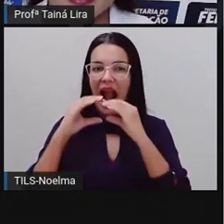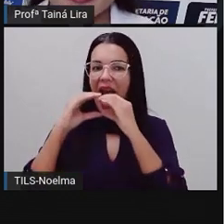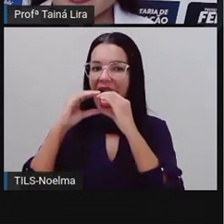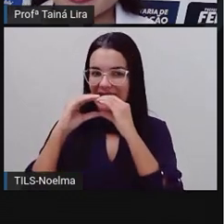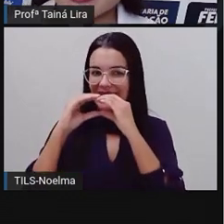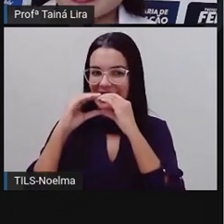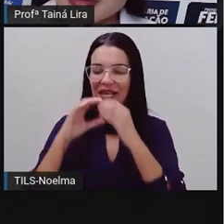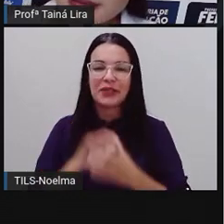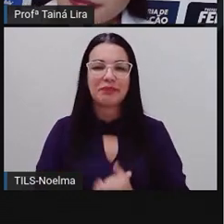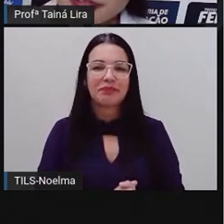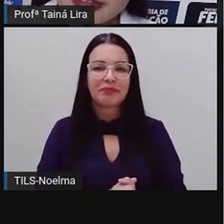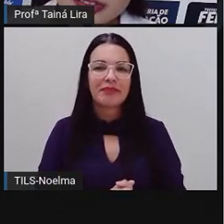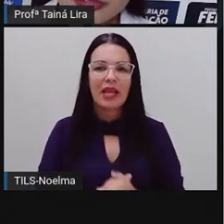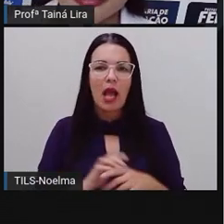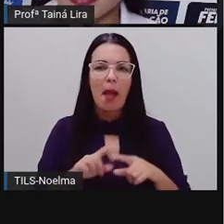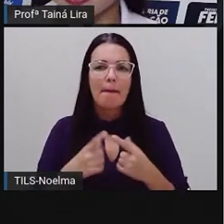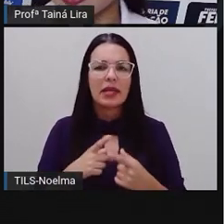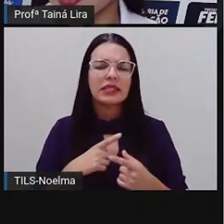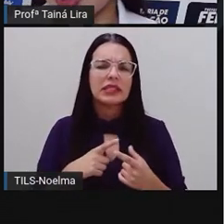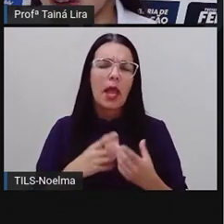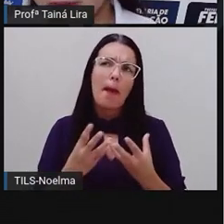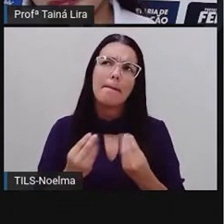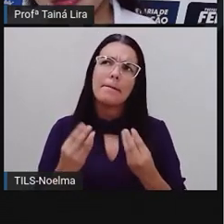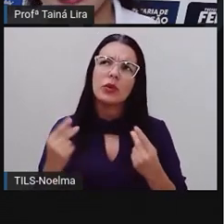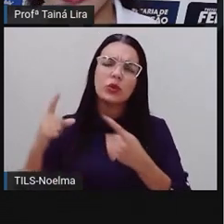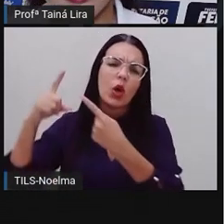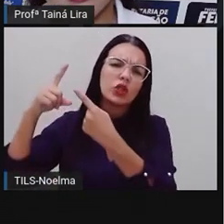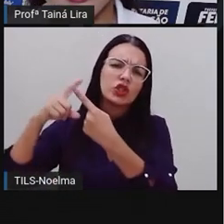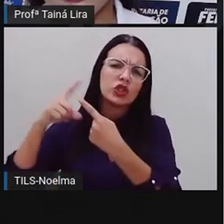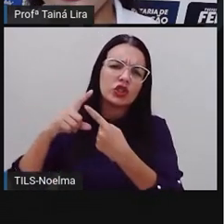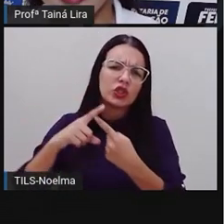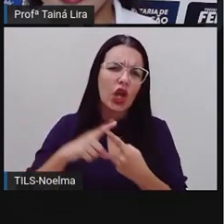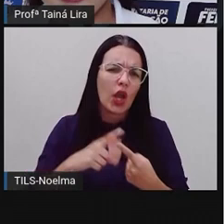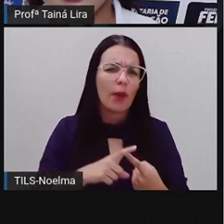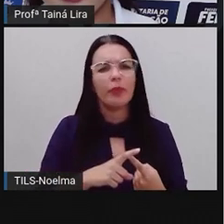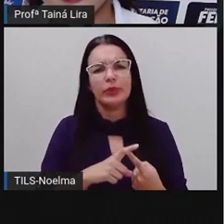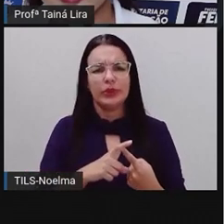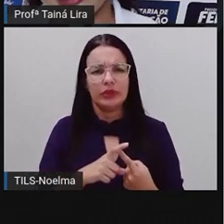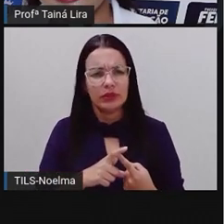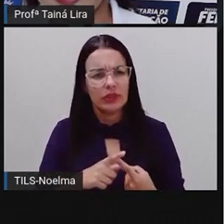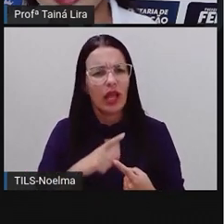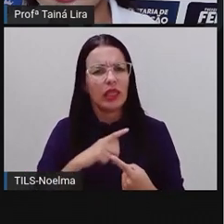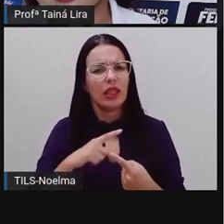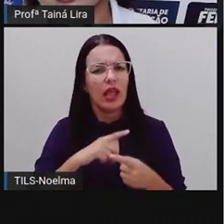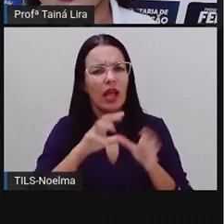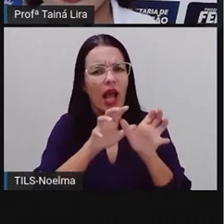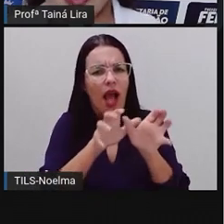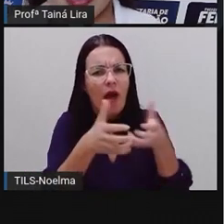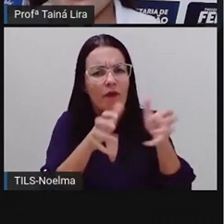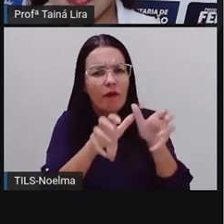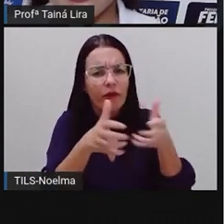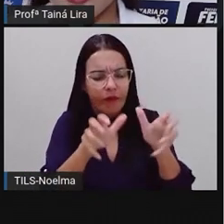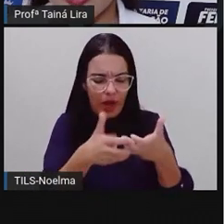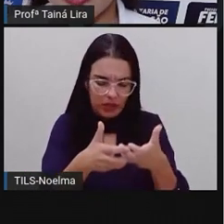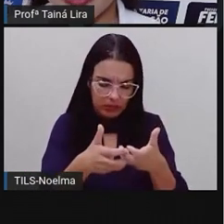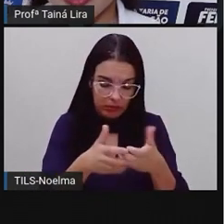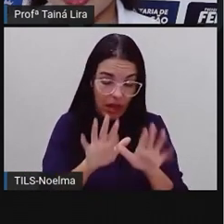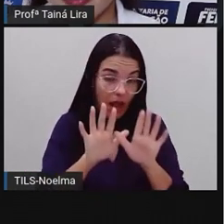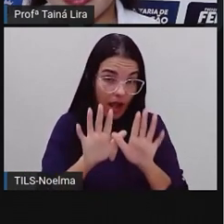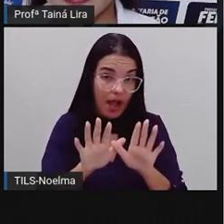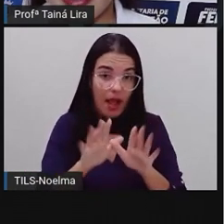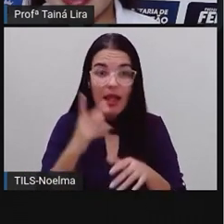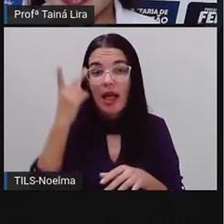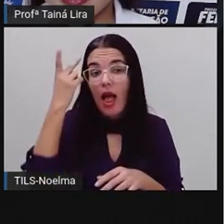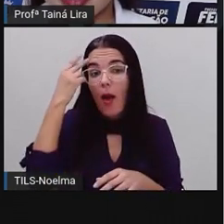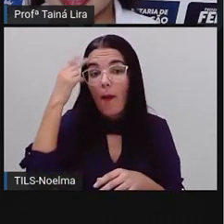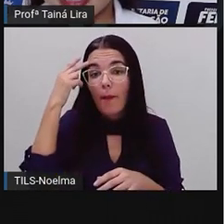Ô, Pró, e por que tem tanta alface diferente, ó? Porque existem várias espécies de alface, então a mais comum, que a